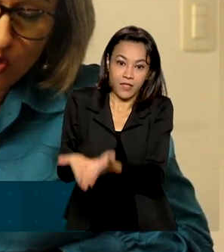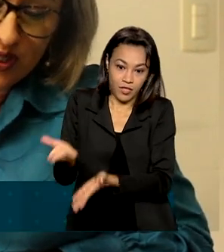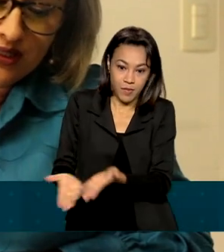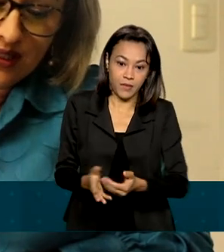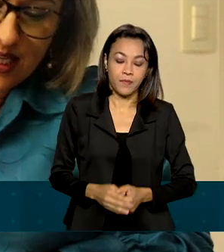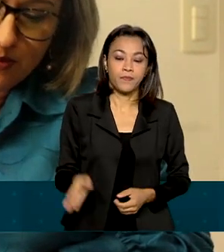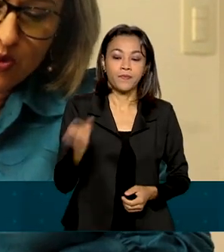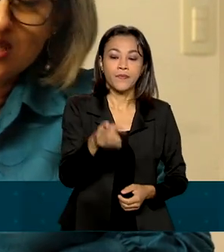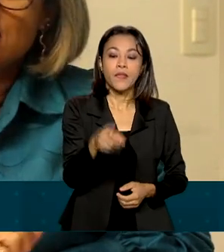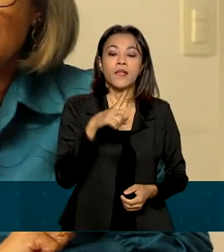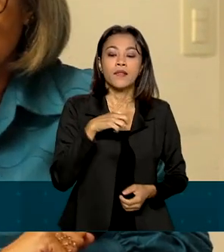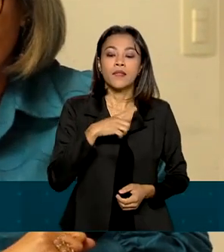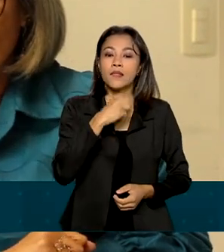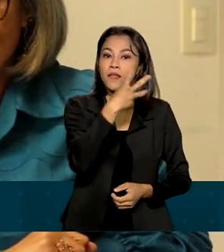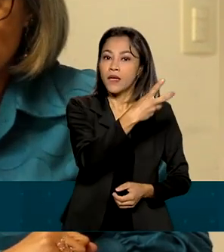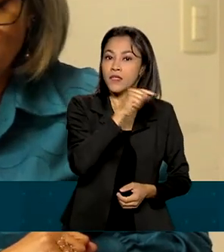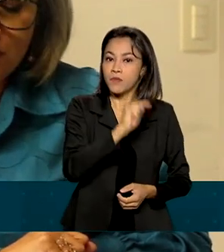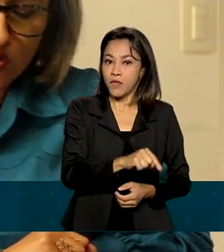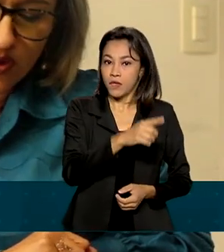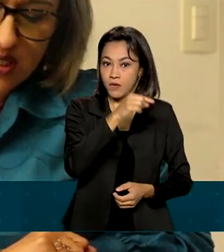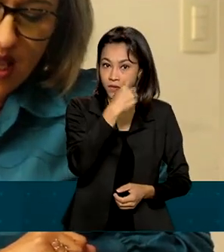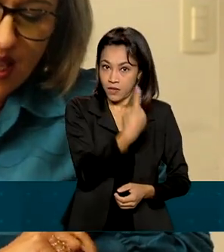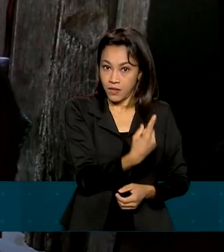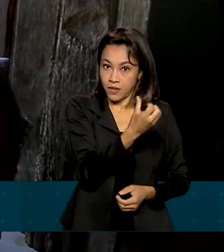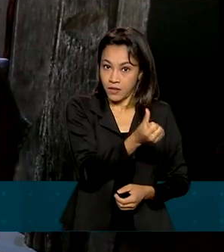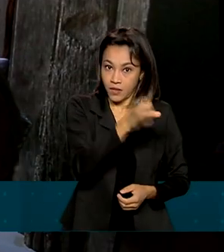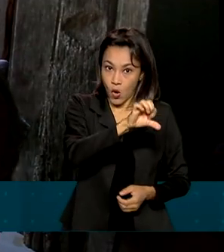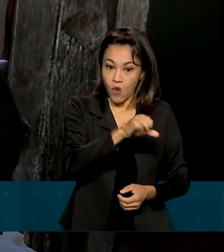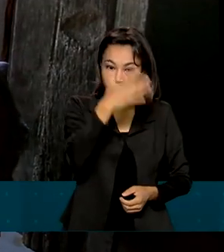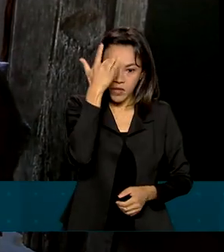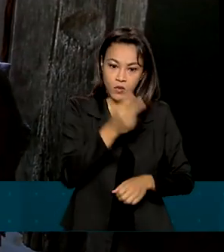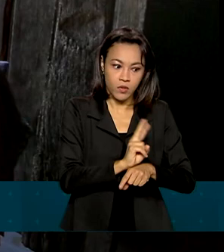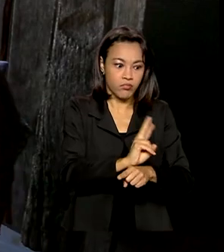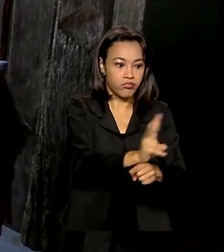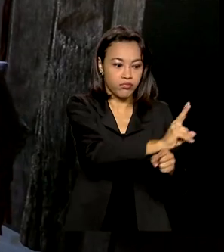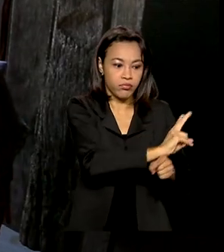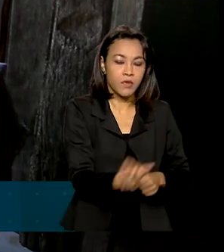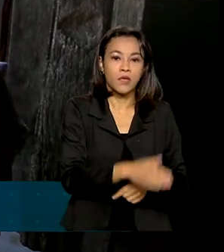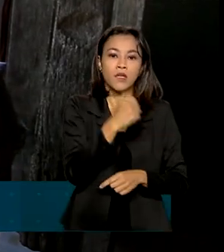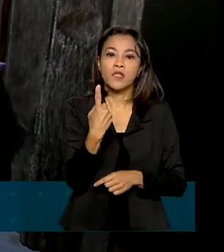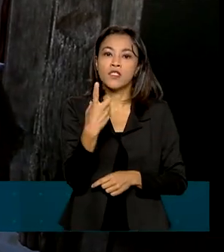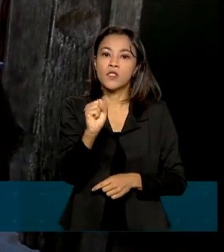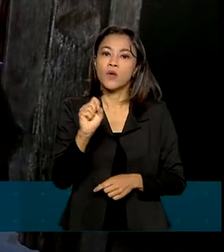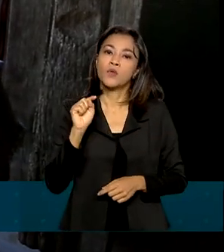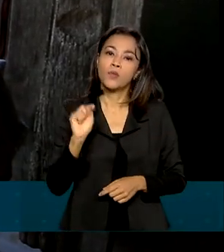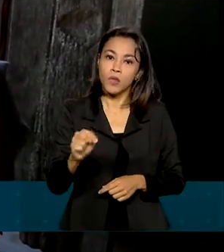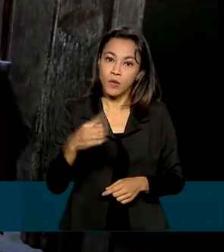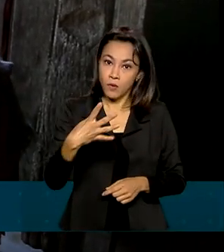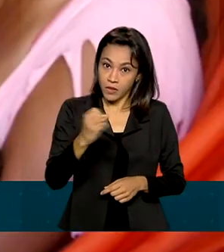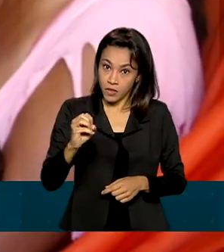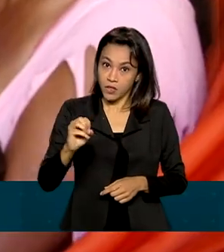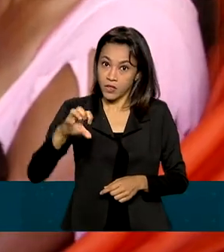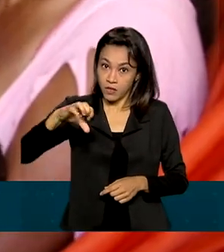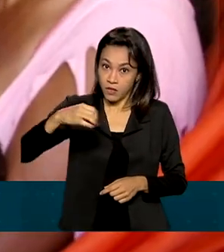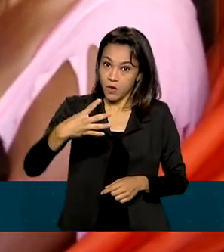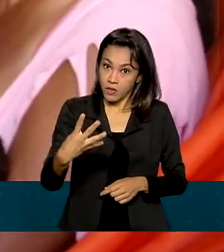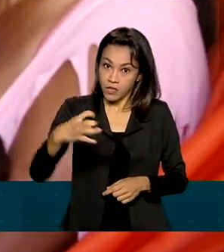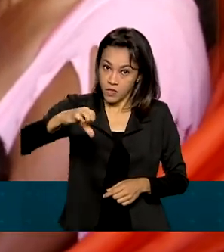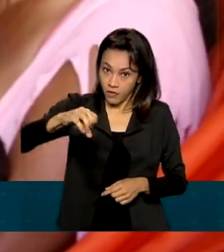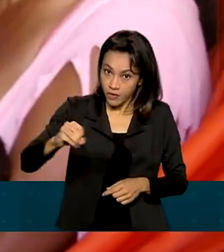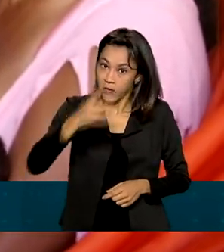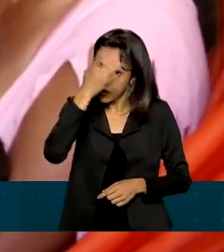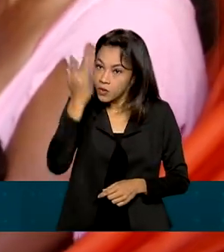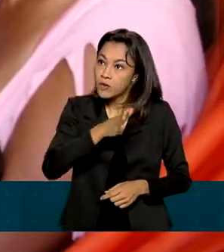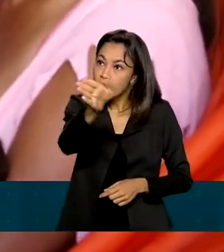supervisores, 3.179 supervisores e 18.490 visitadores. É uma política que tem